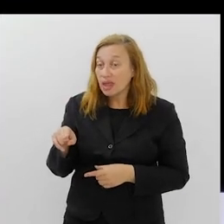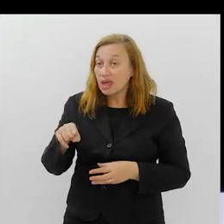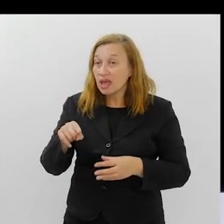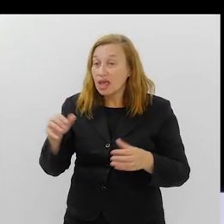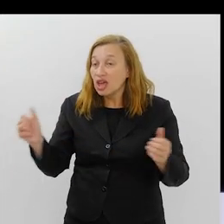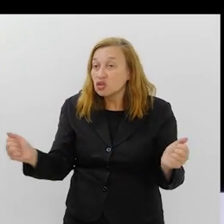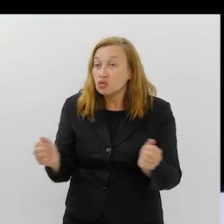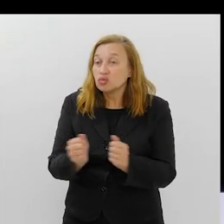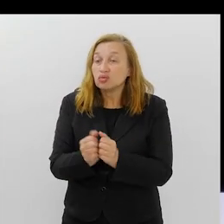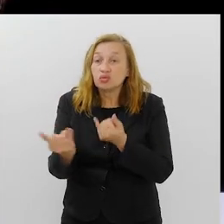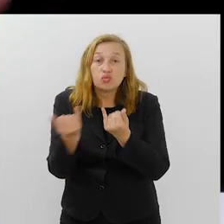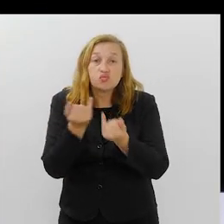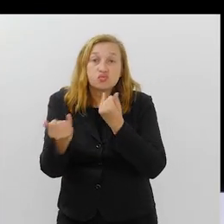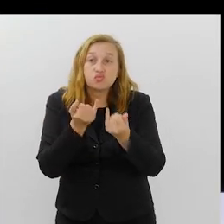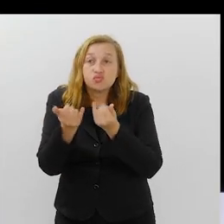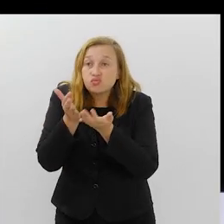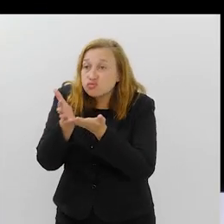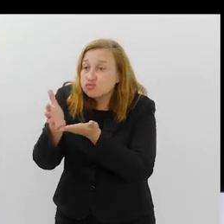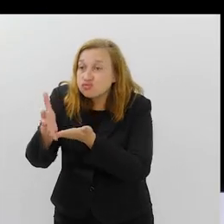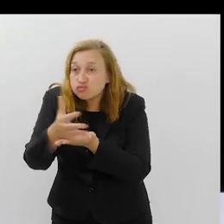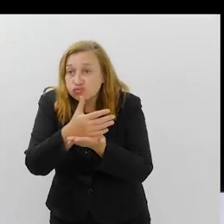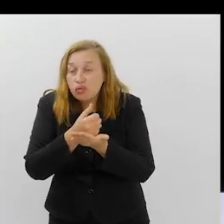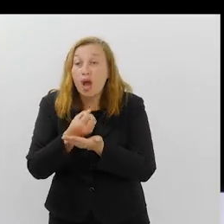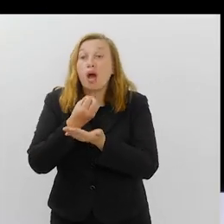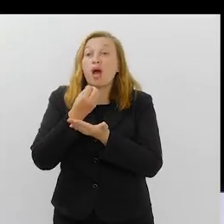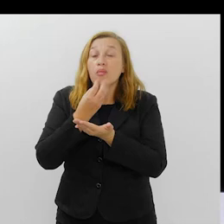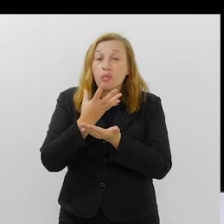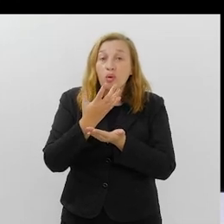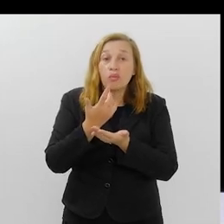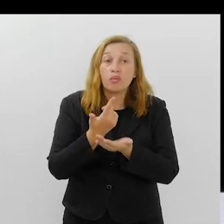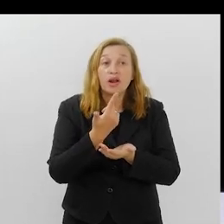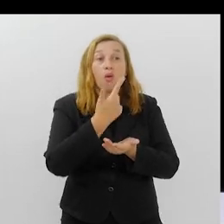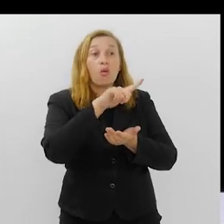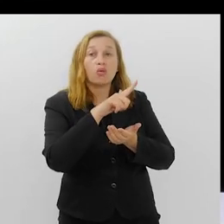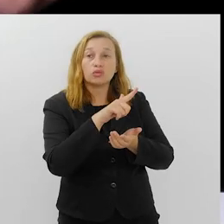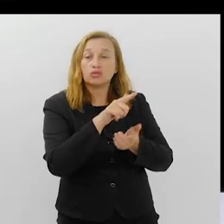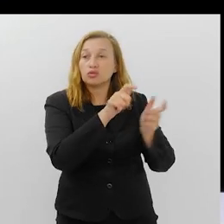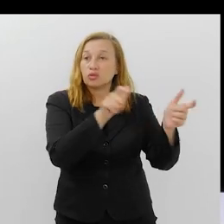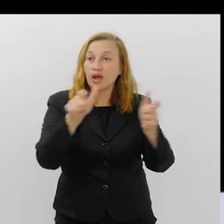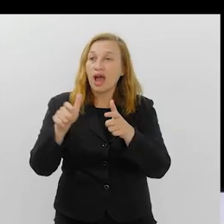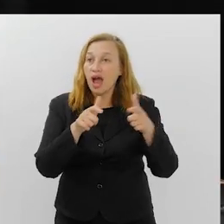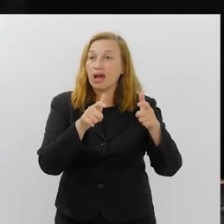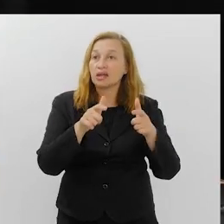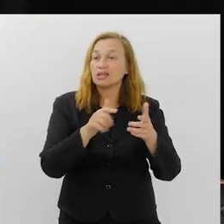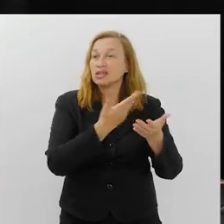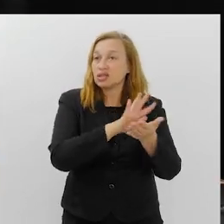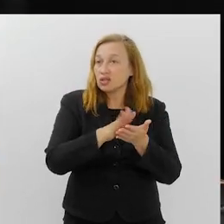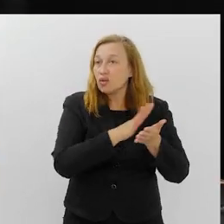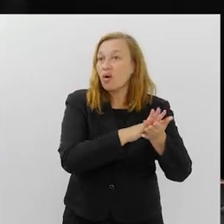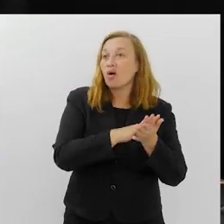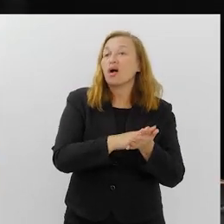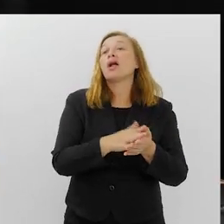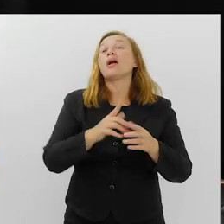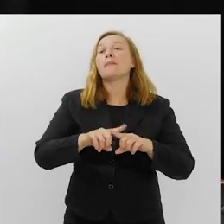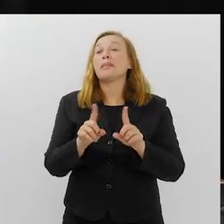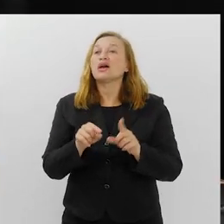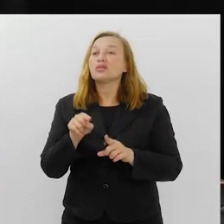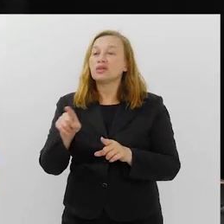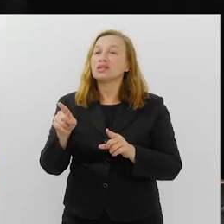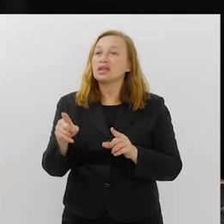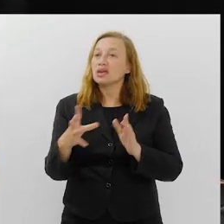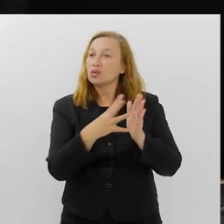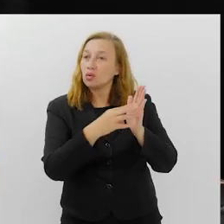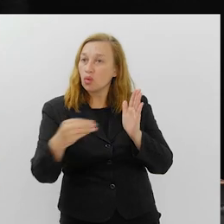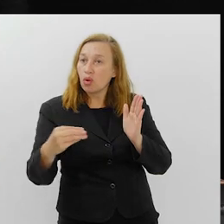acúmulo de informações. Essas informações podem ser também vindas de outras escolas. Às vezes vem como cópia, mas